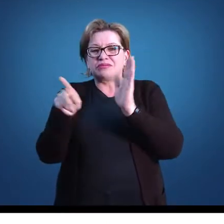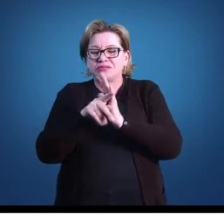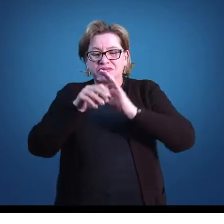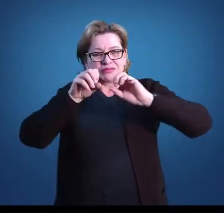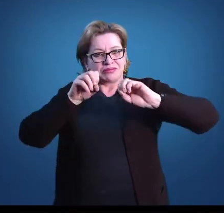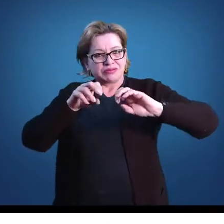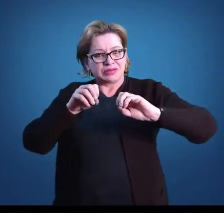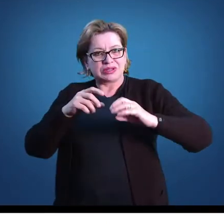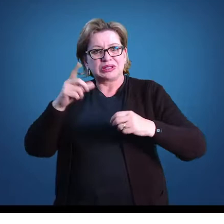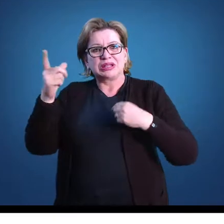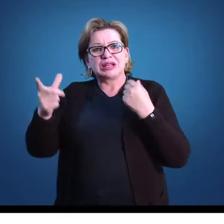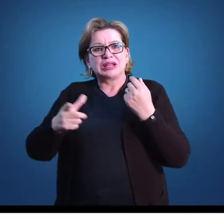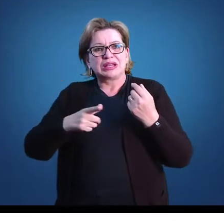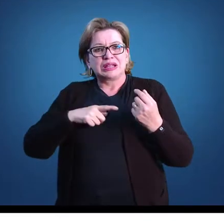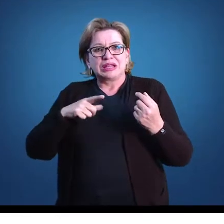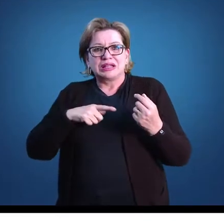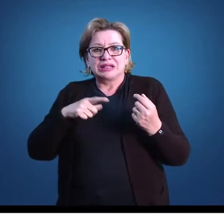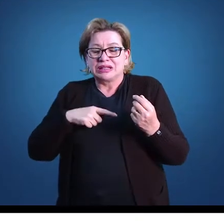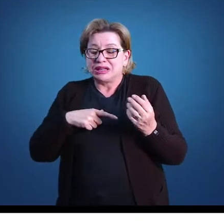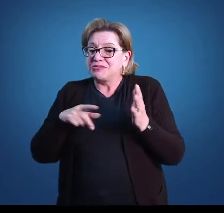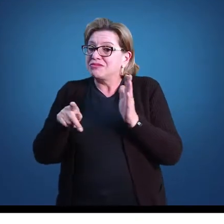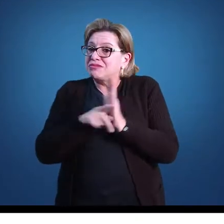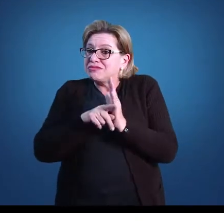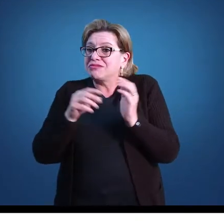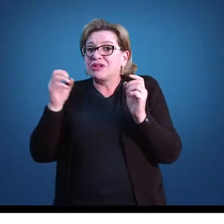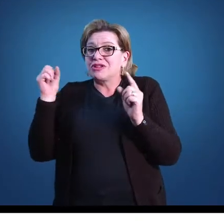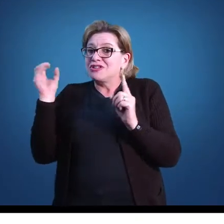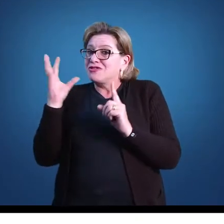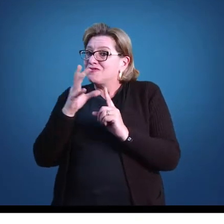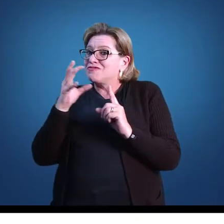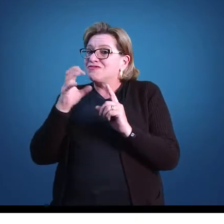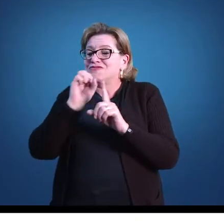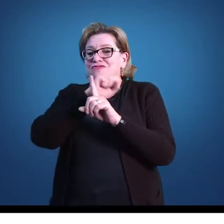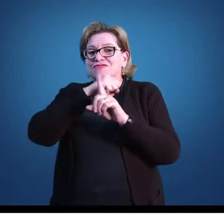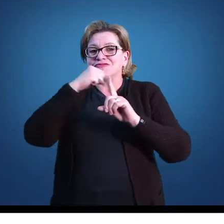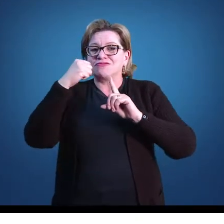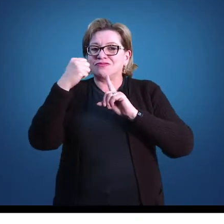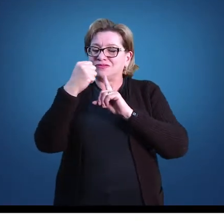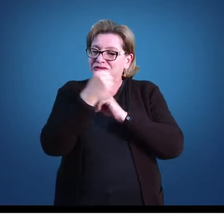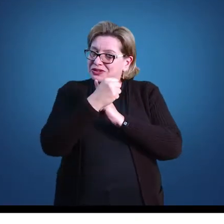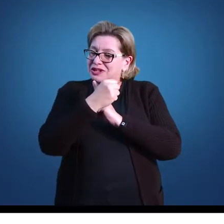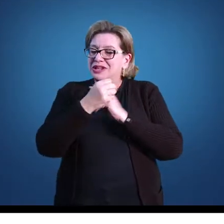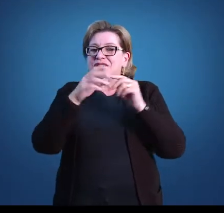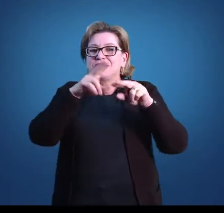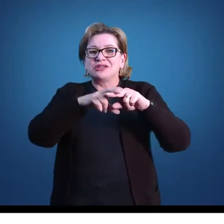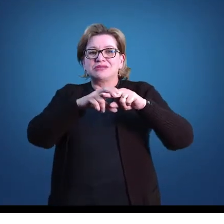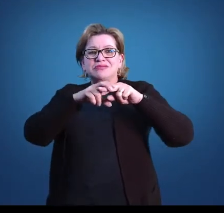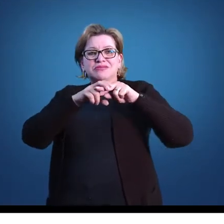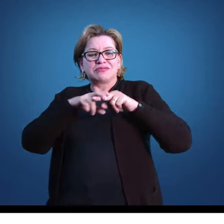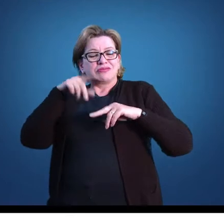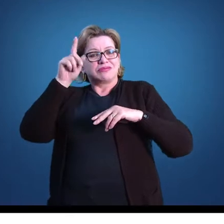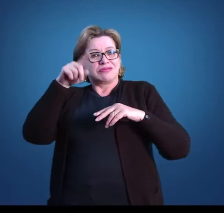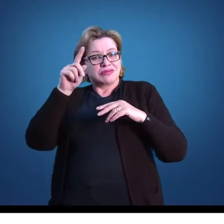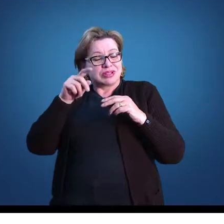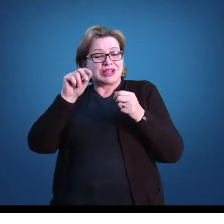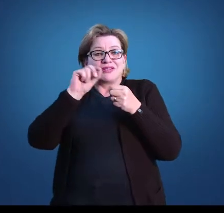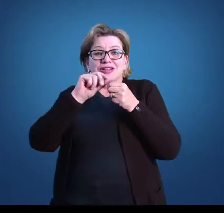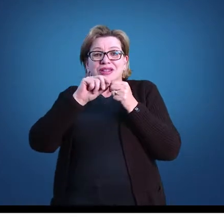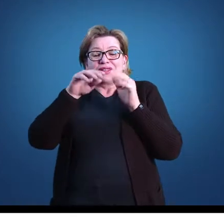estão recheados de implicações sociais. Dessa forma, é também um ato genuinamente político.